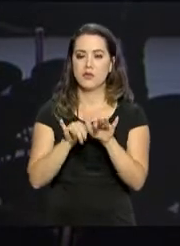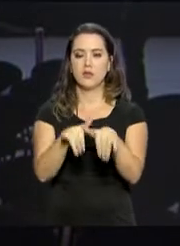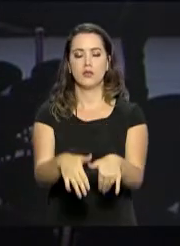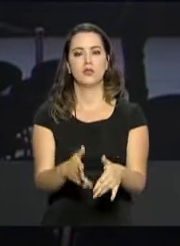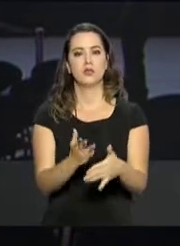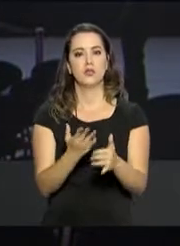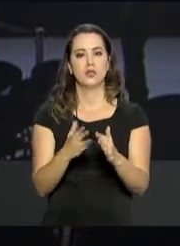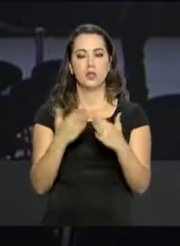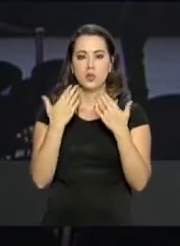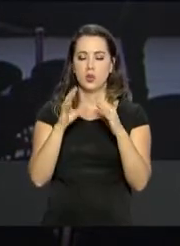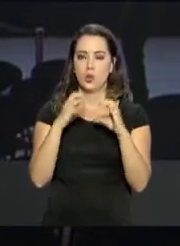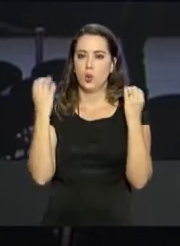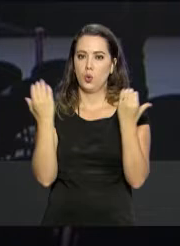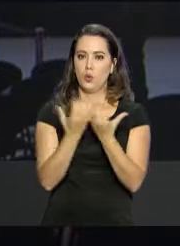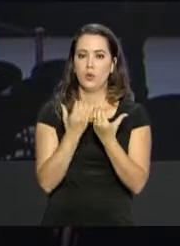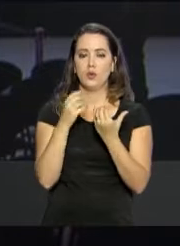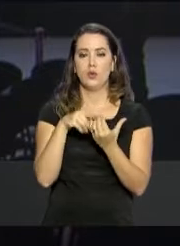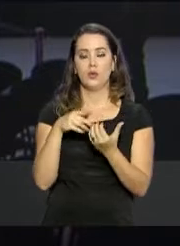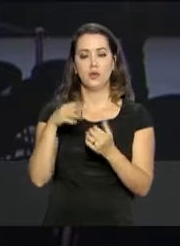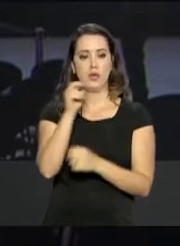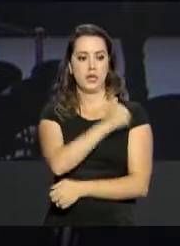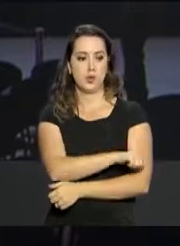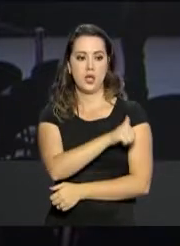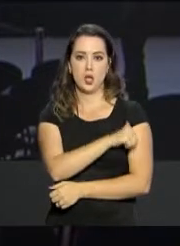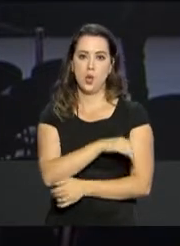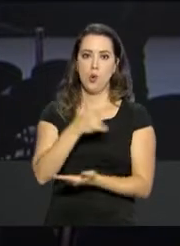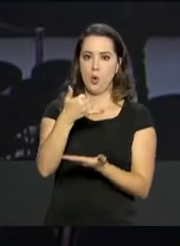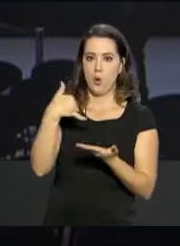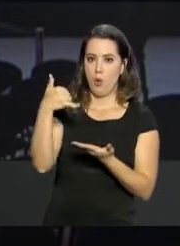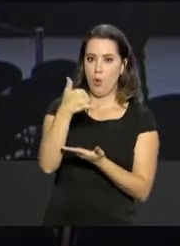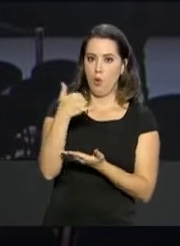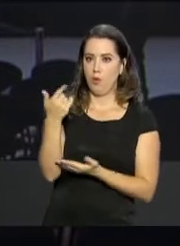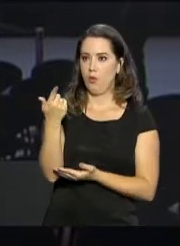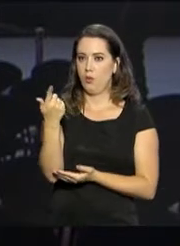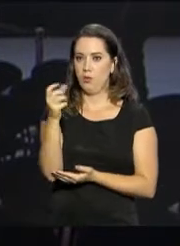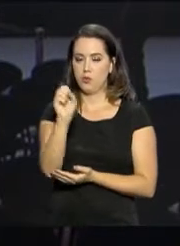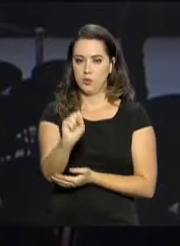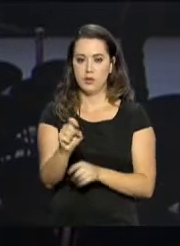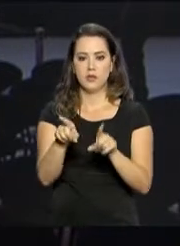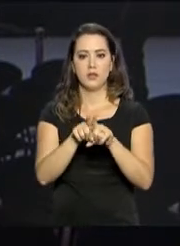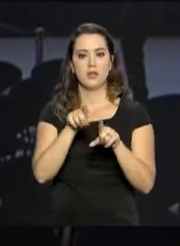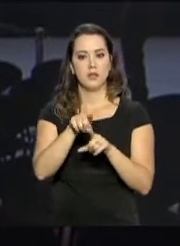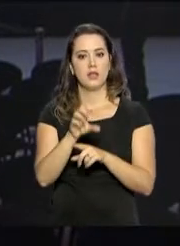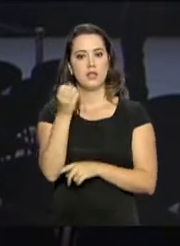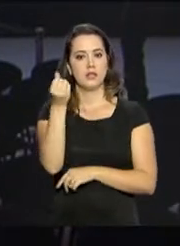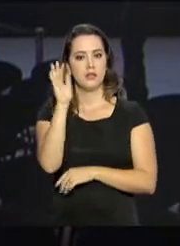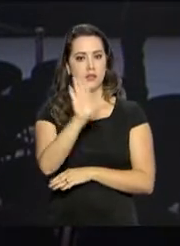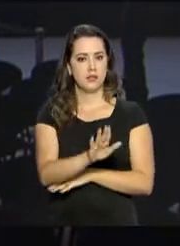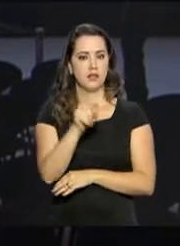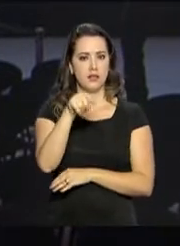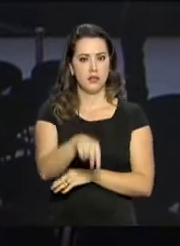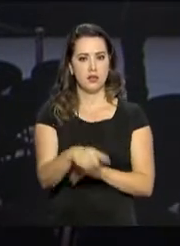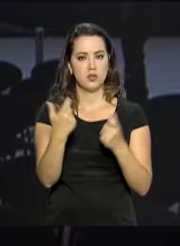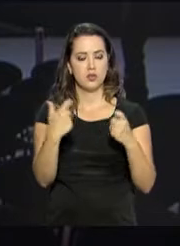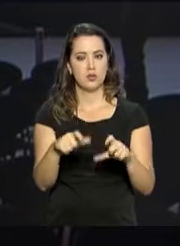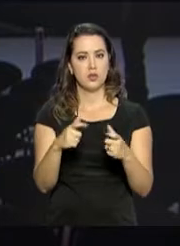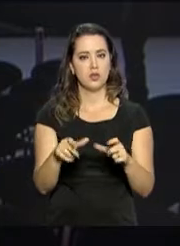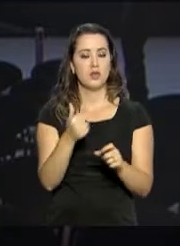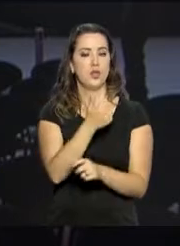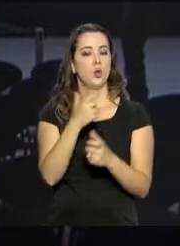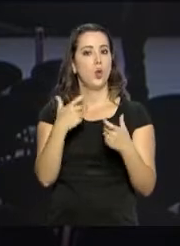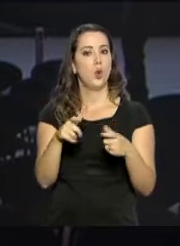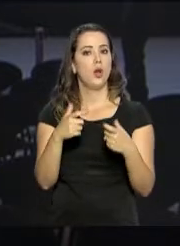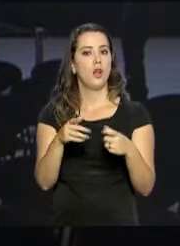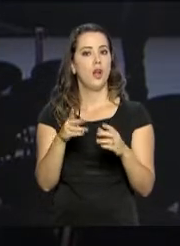do Congresso Rio Oil & Gas 2018 por volta das 6 horas da tarde aqui no Centro de Convenções Rio